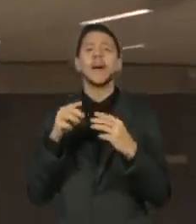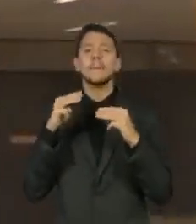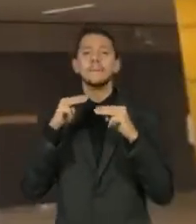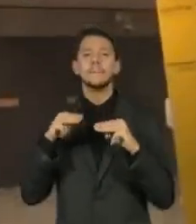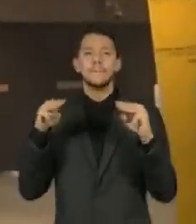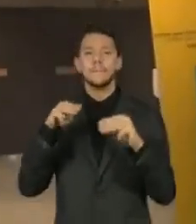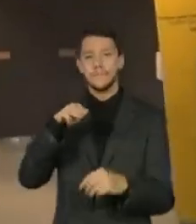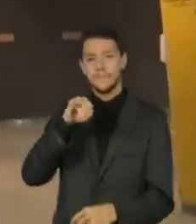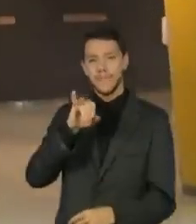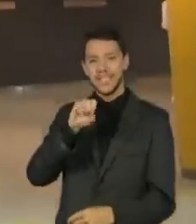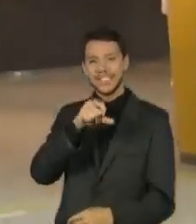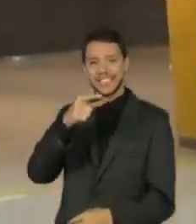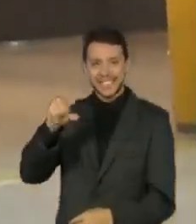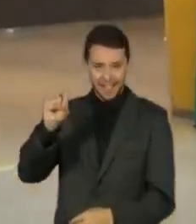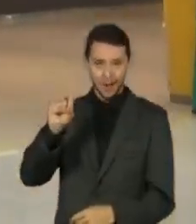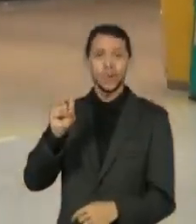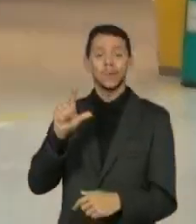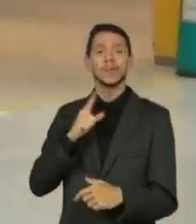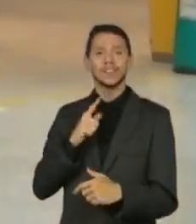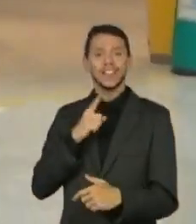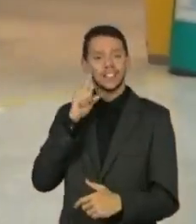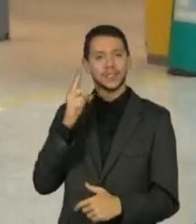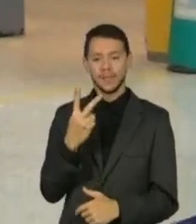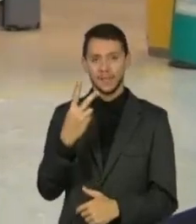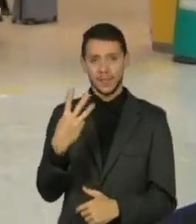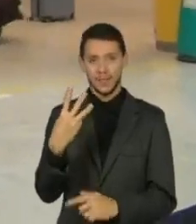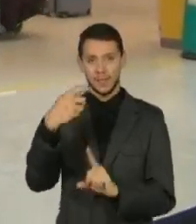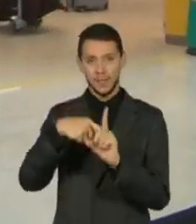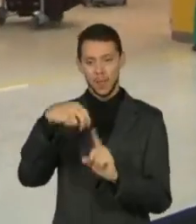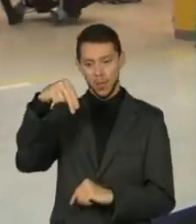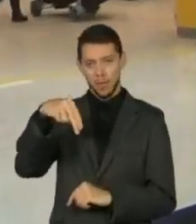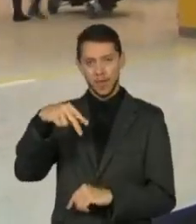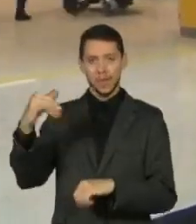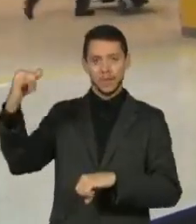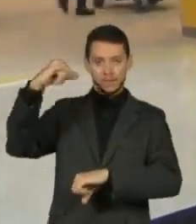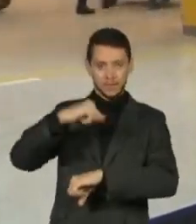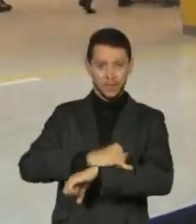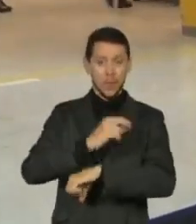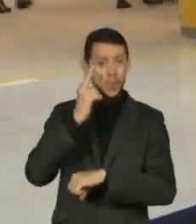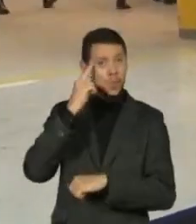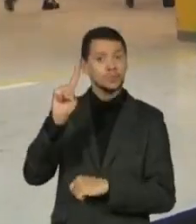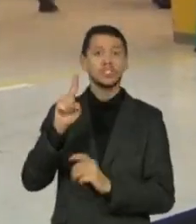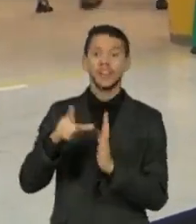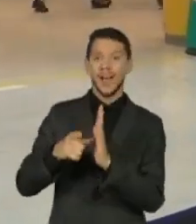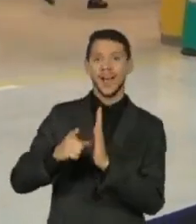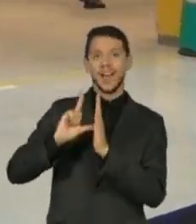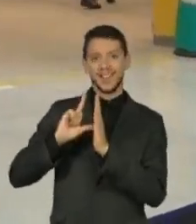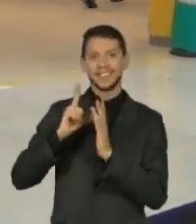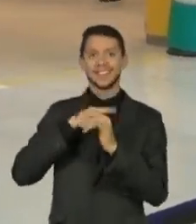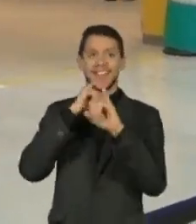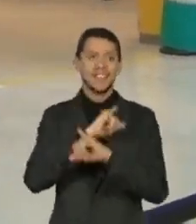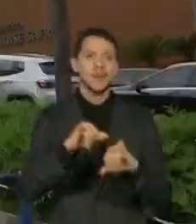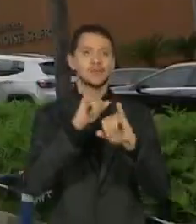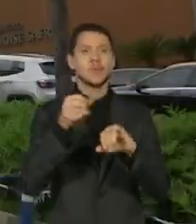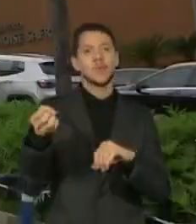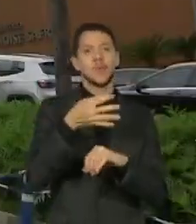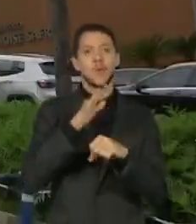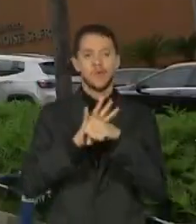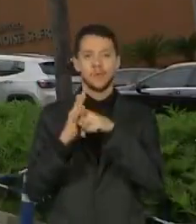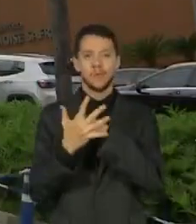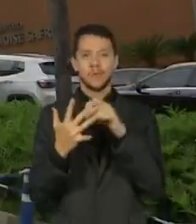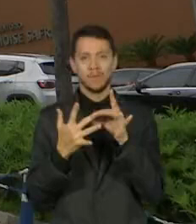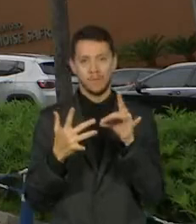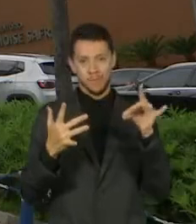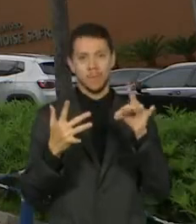no dia 23 de novembro, um dia antes da notificação mundial sobre a identificação da nova variante. O